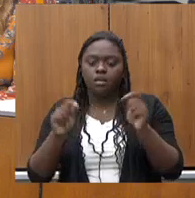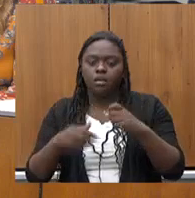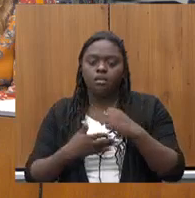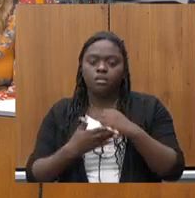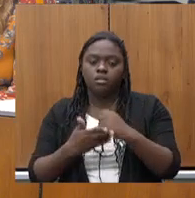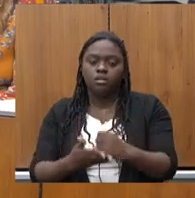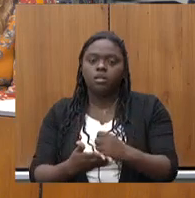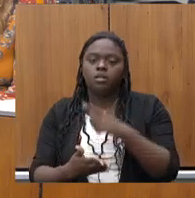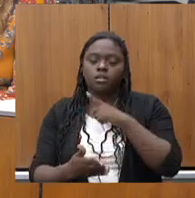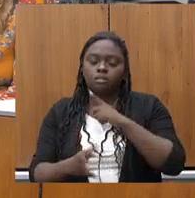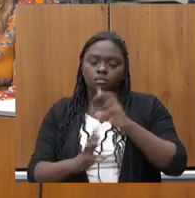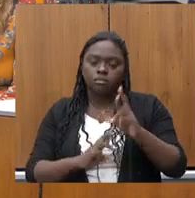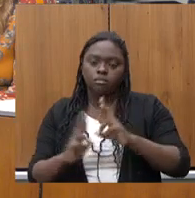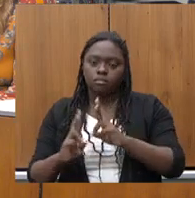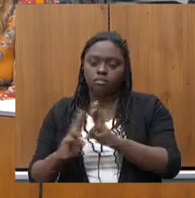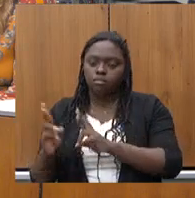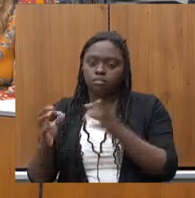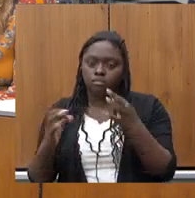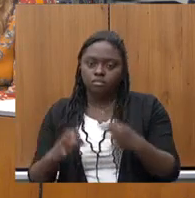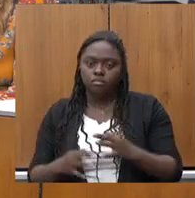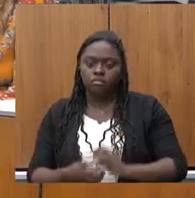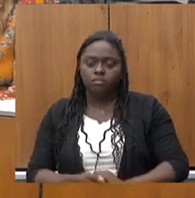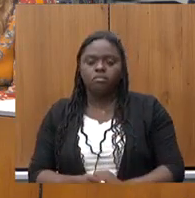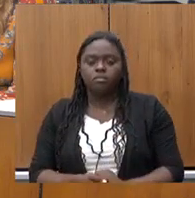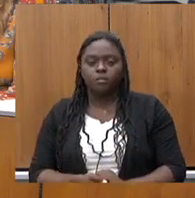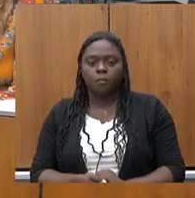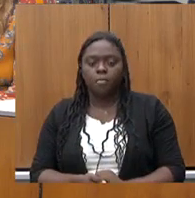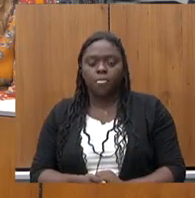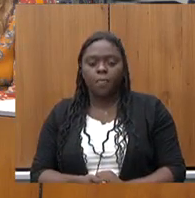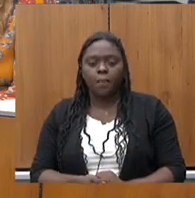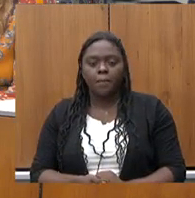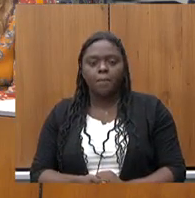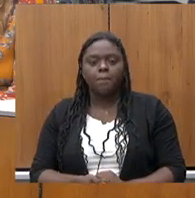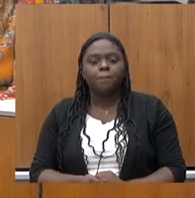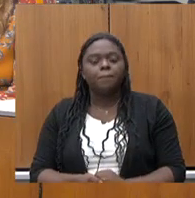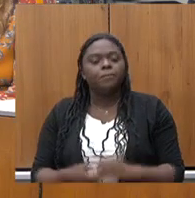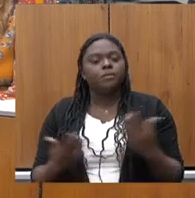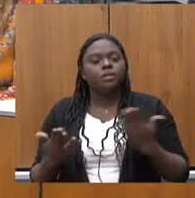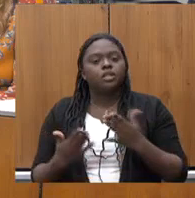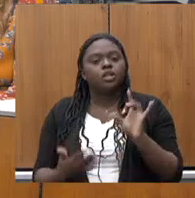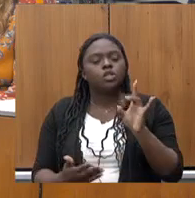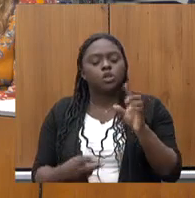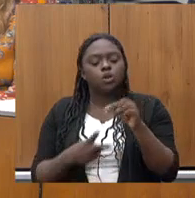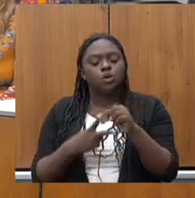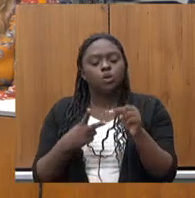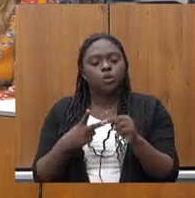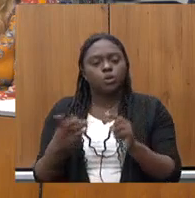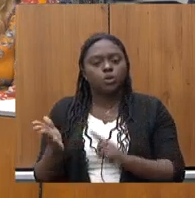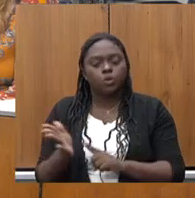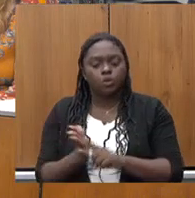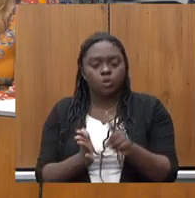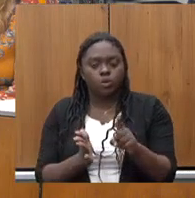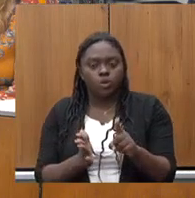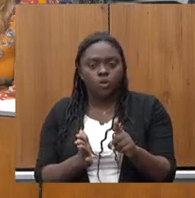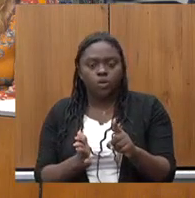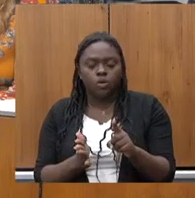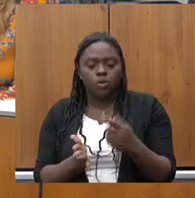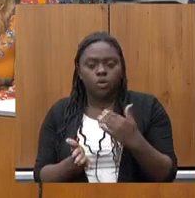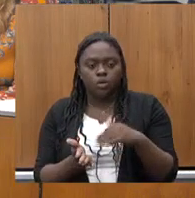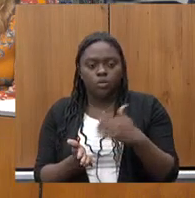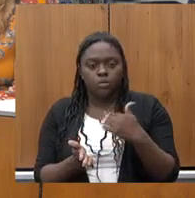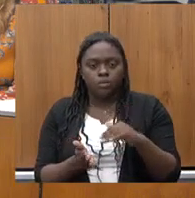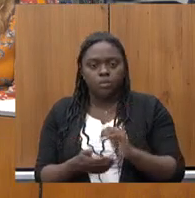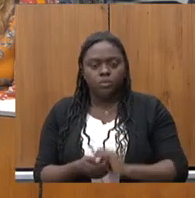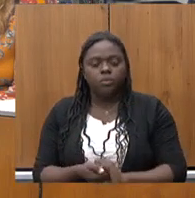a construir a melhor solução entendi bom só mais dois questionamentos secretário